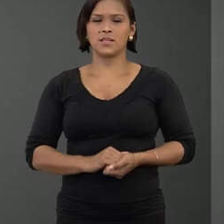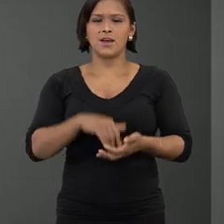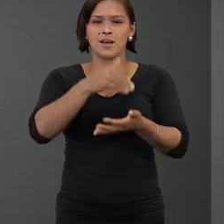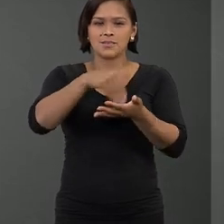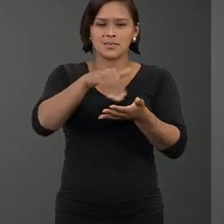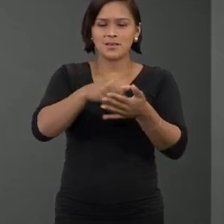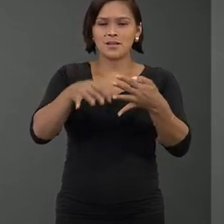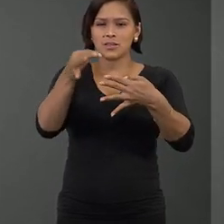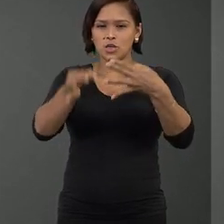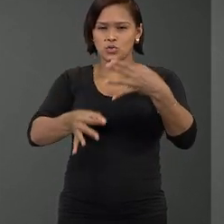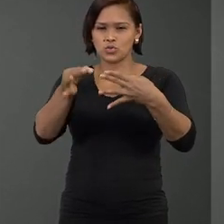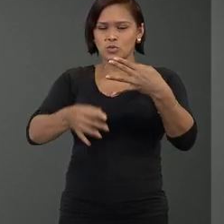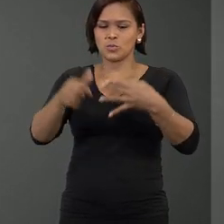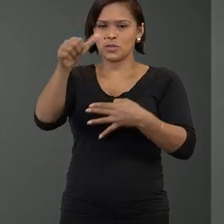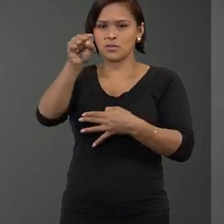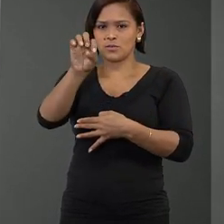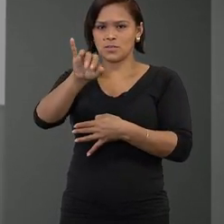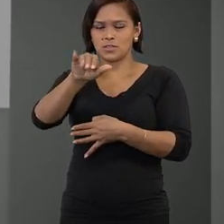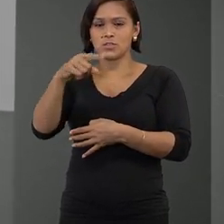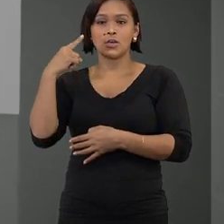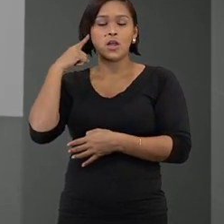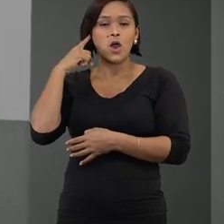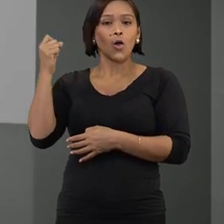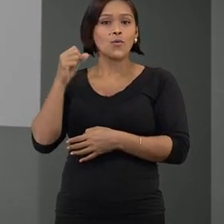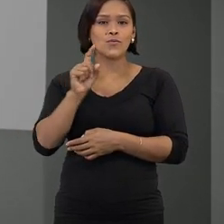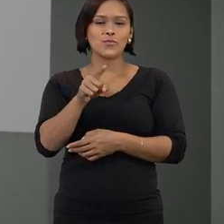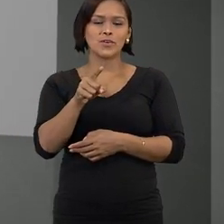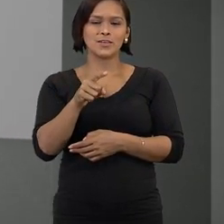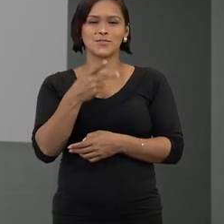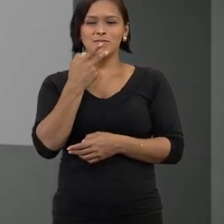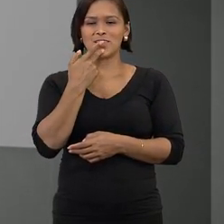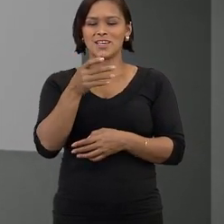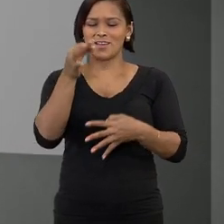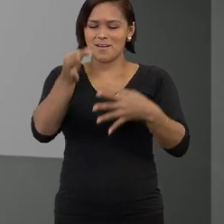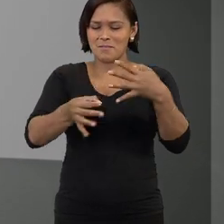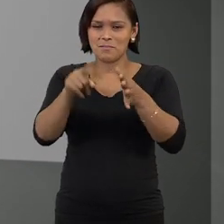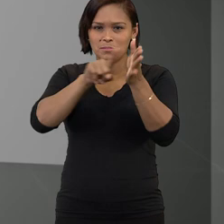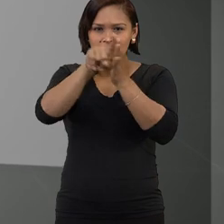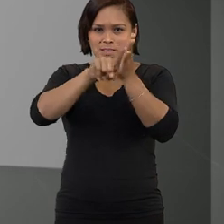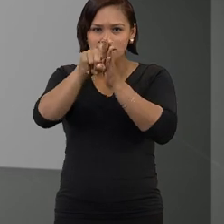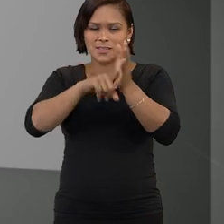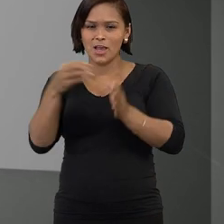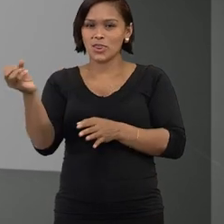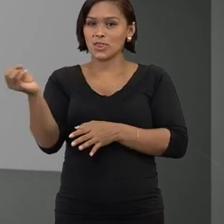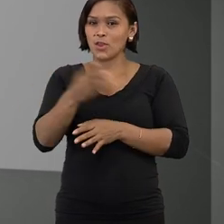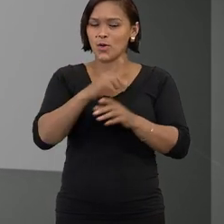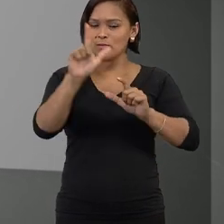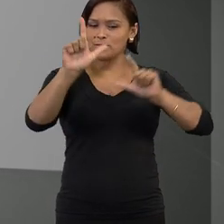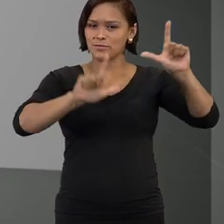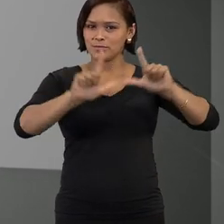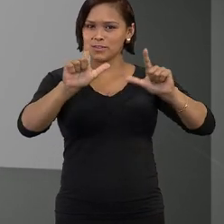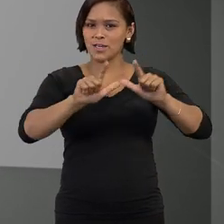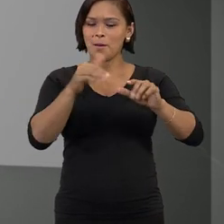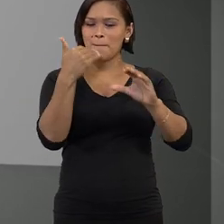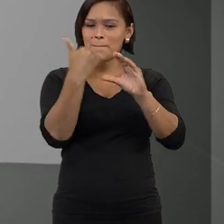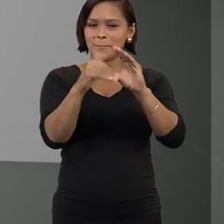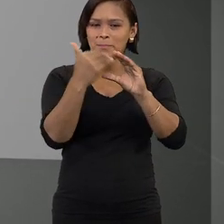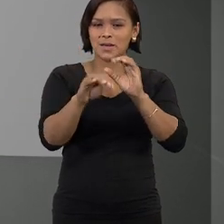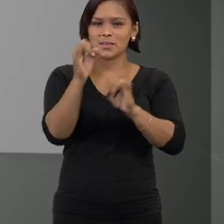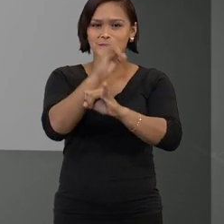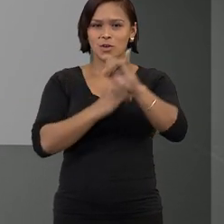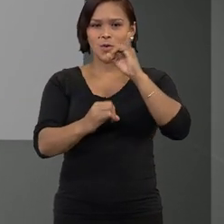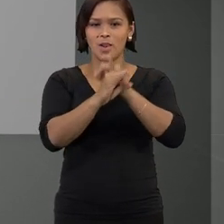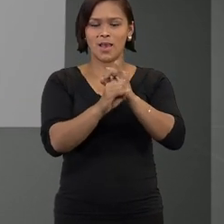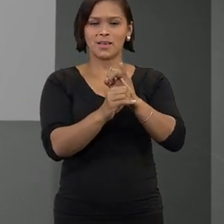A Secretaria de Jurisprudência do STJ ouviu você e a pesquisa de jurisprudência está de cara nova. Para acessar a